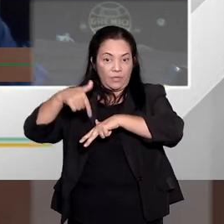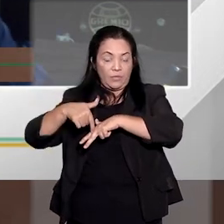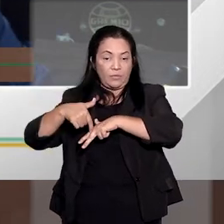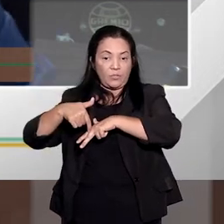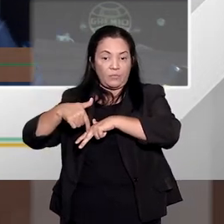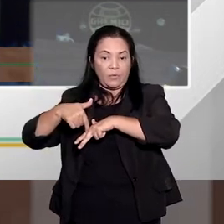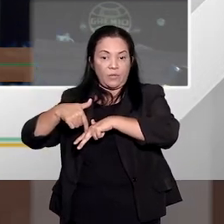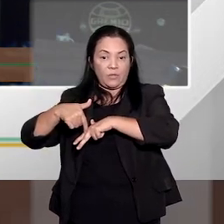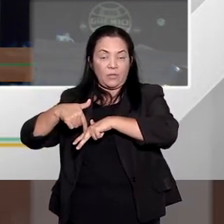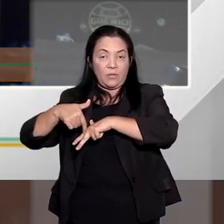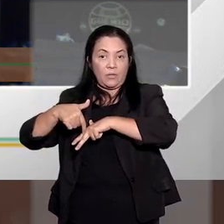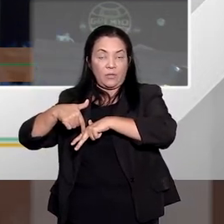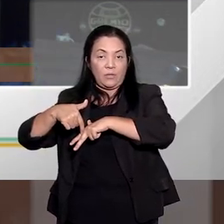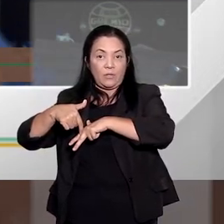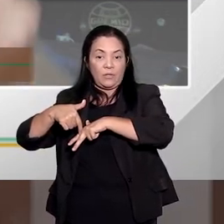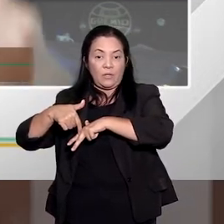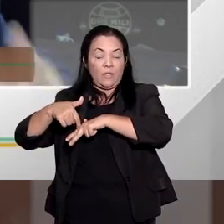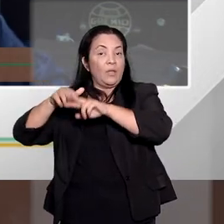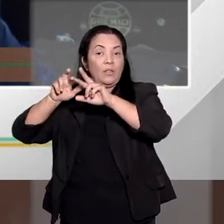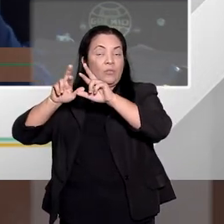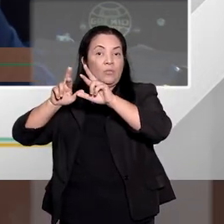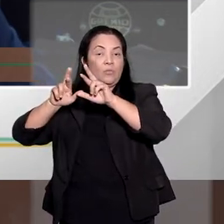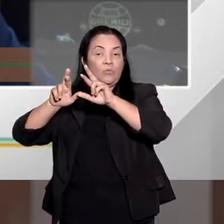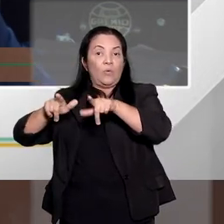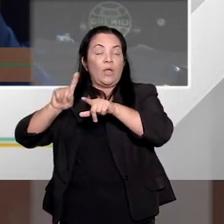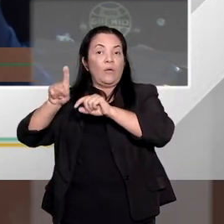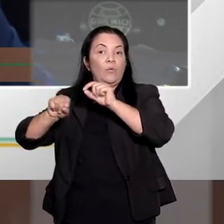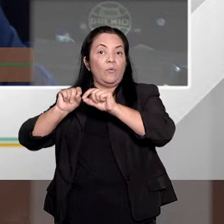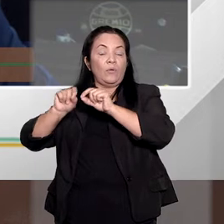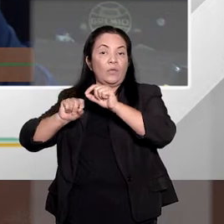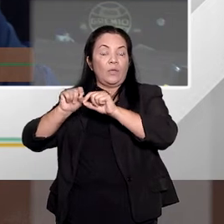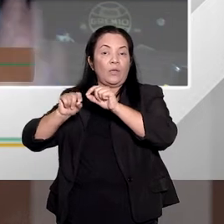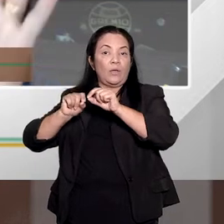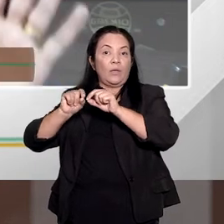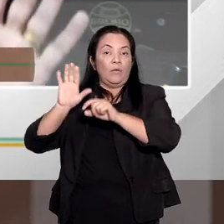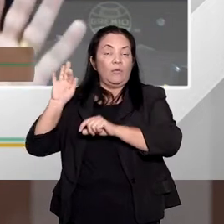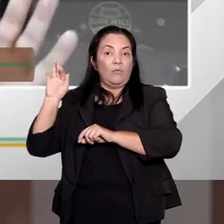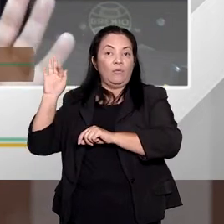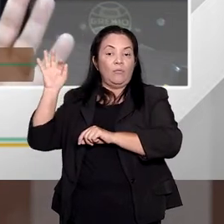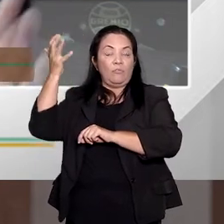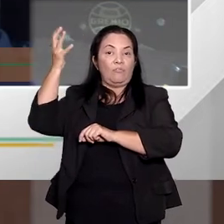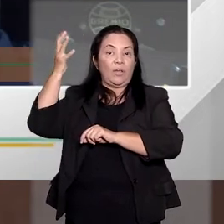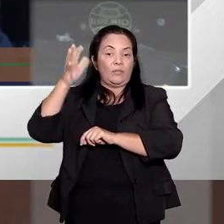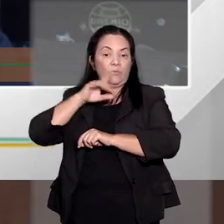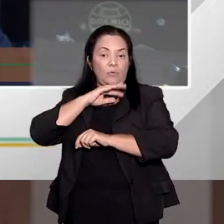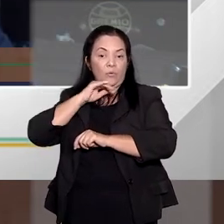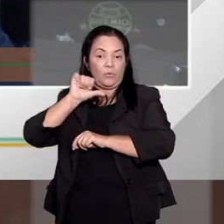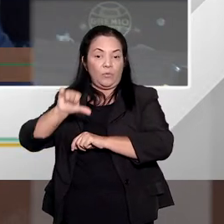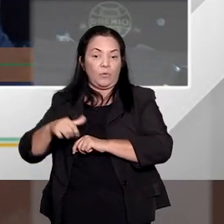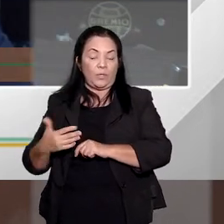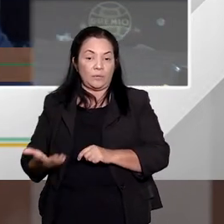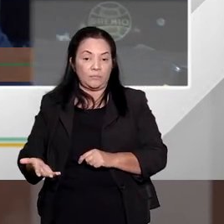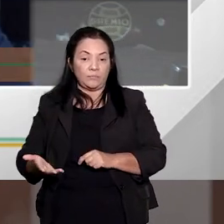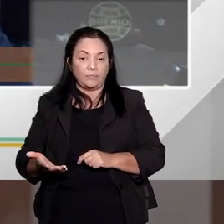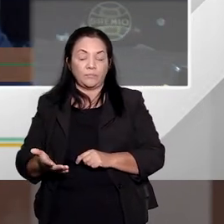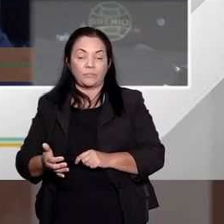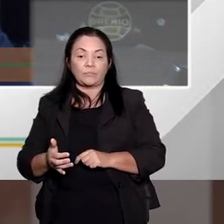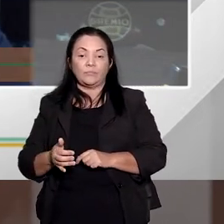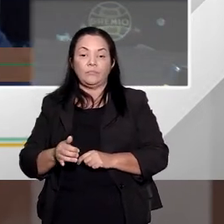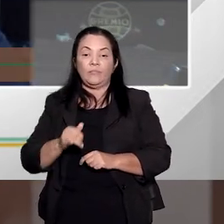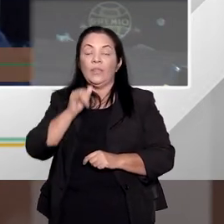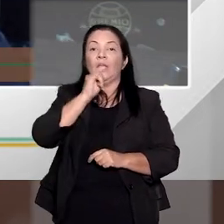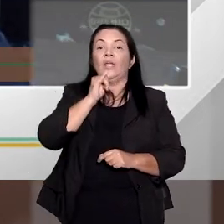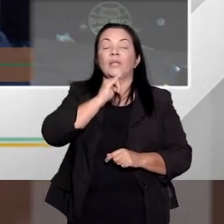ao crime de furto, não pode ser considerado como uma circunstância judicial desfavorável, mas vamos considerar que tenha sido